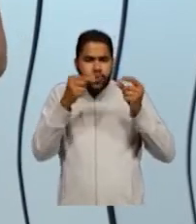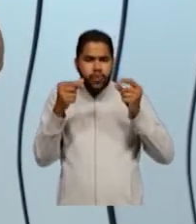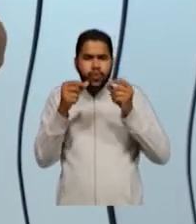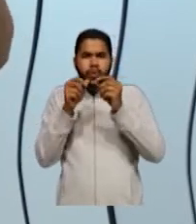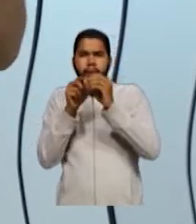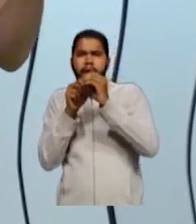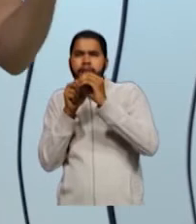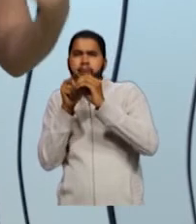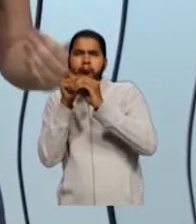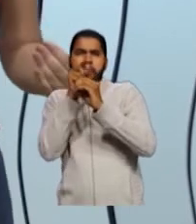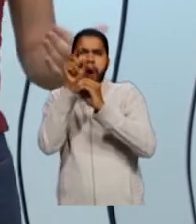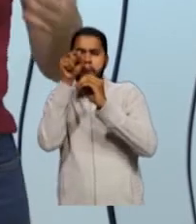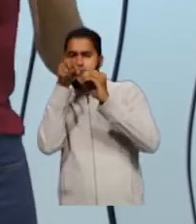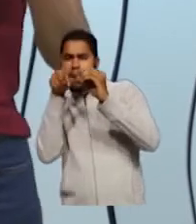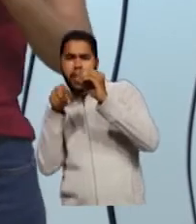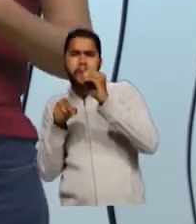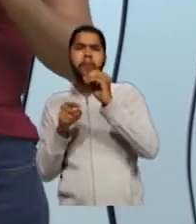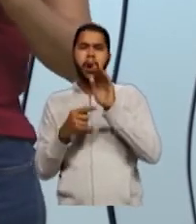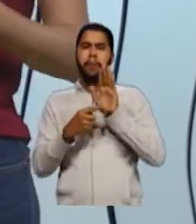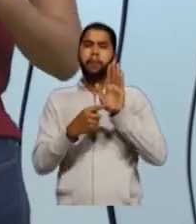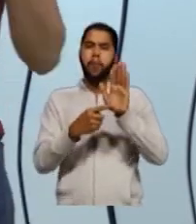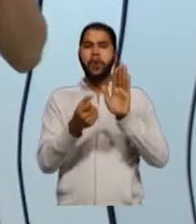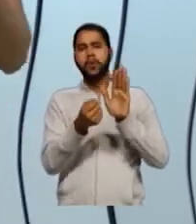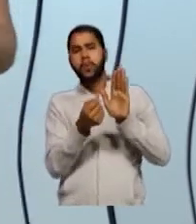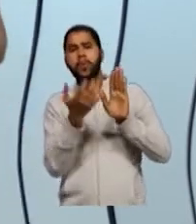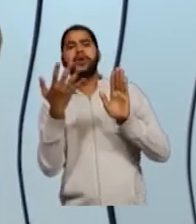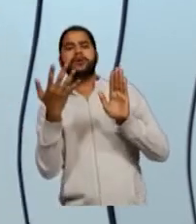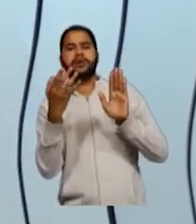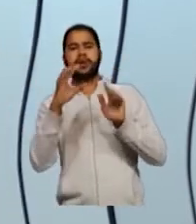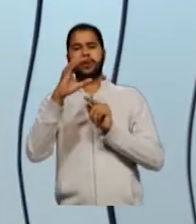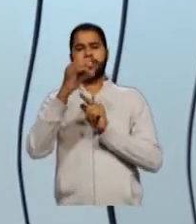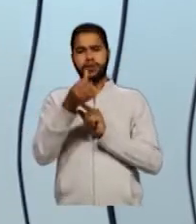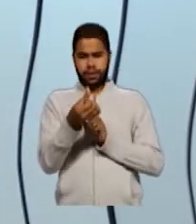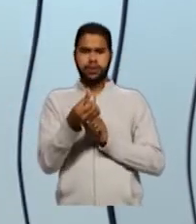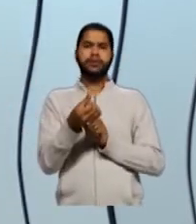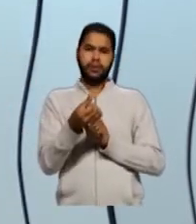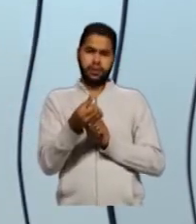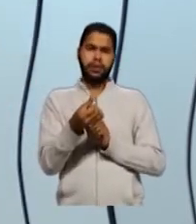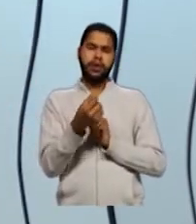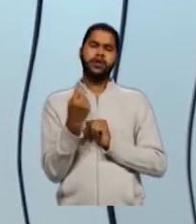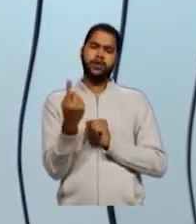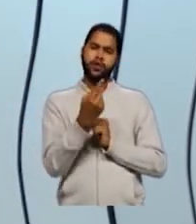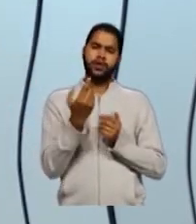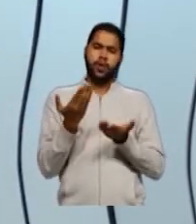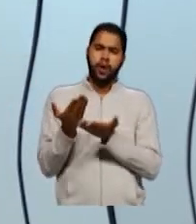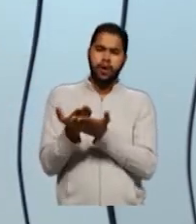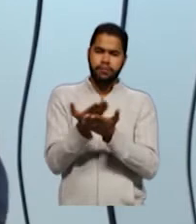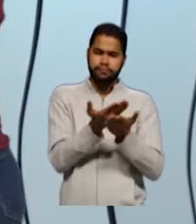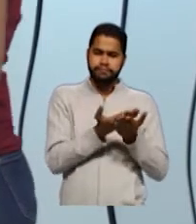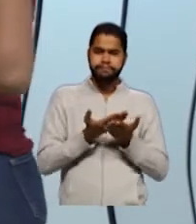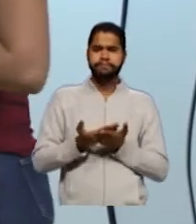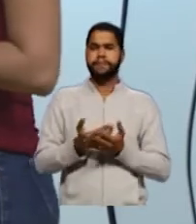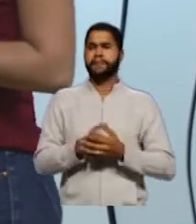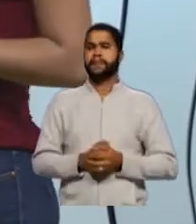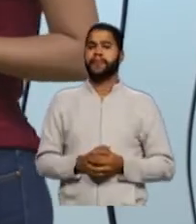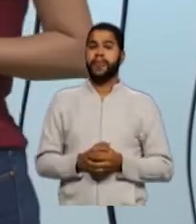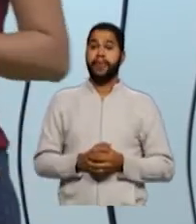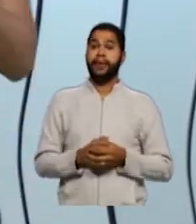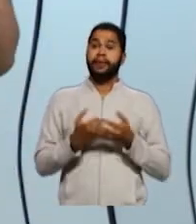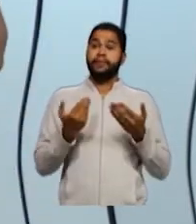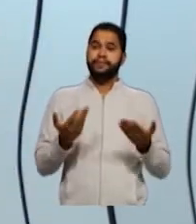organizadas, é que mostra essa quantidade de carbonos, ok? Que nós vamos trabalhar. Bom,